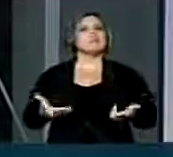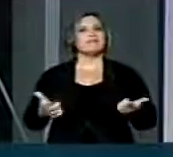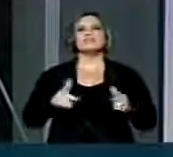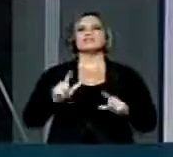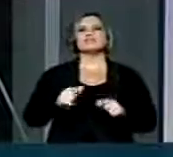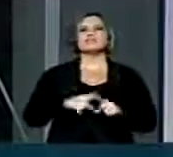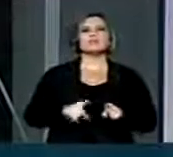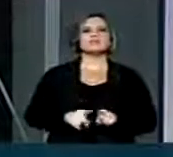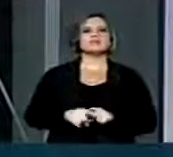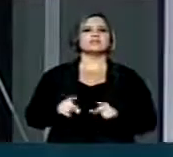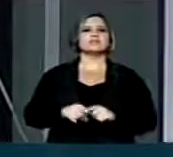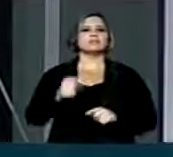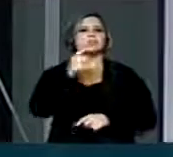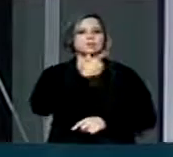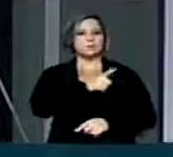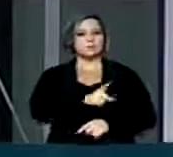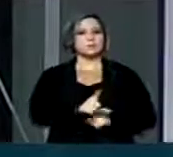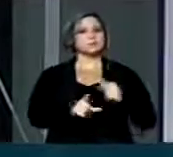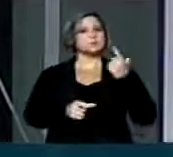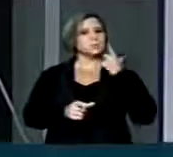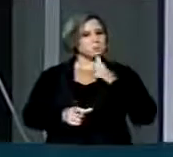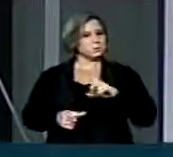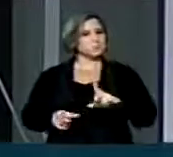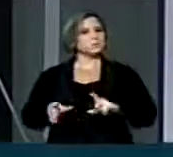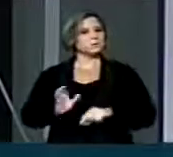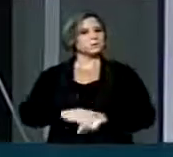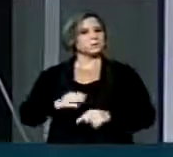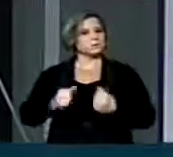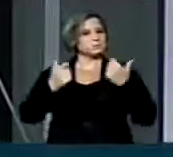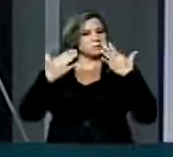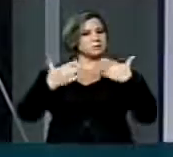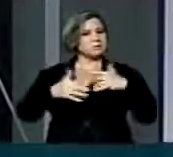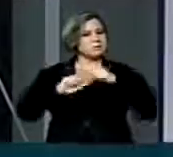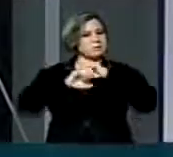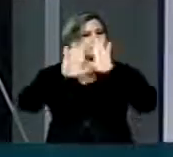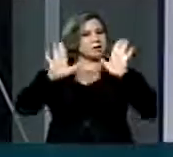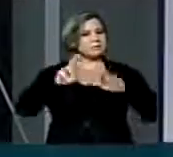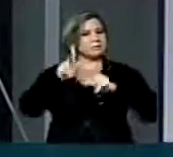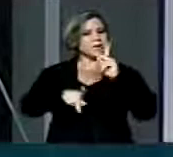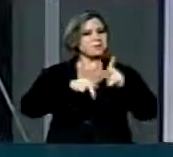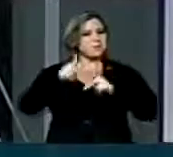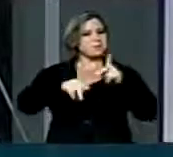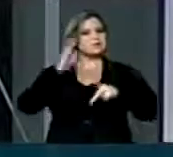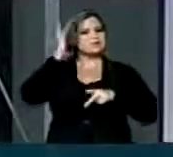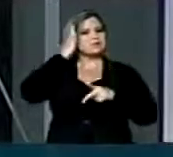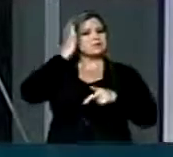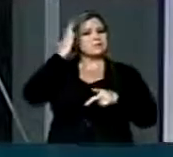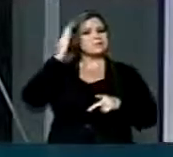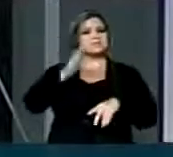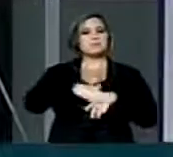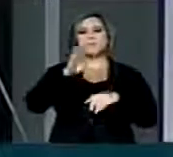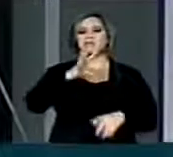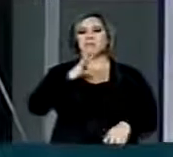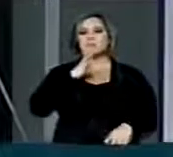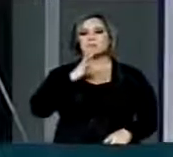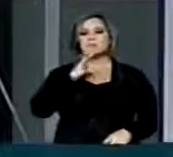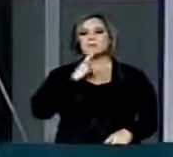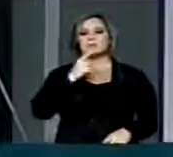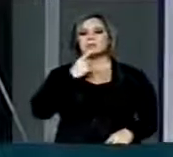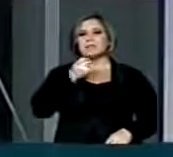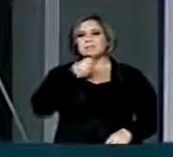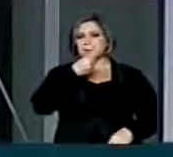conquistas já estão se tornando cada vez mais claras para a população. A maioria dos